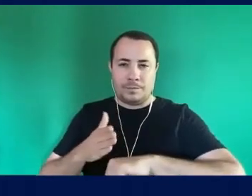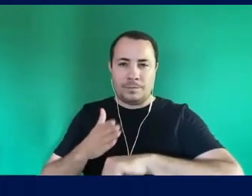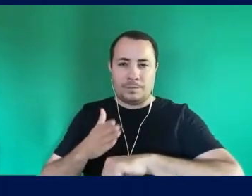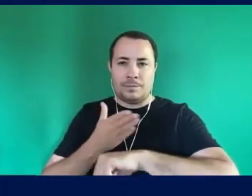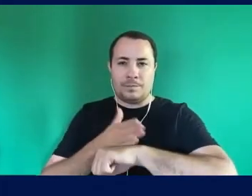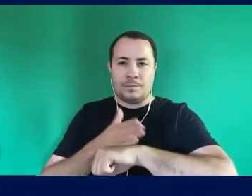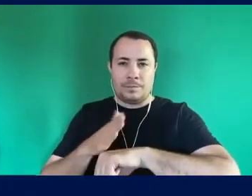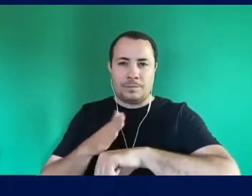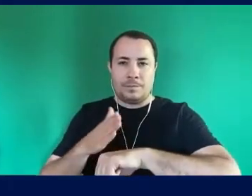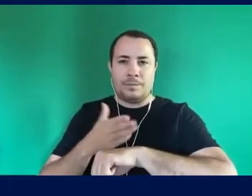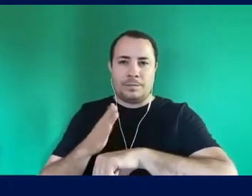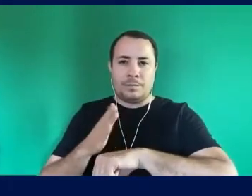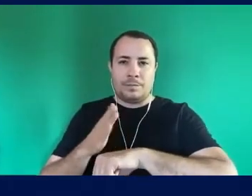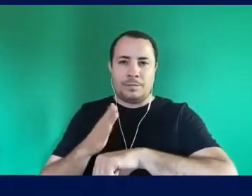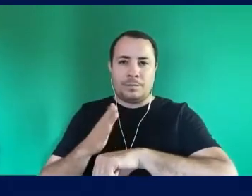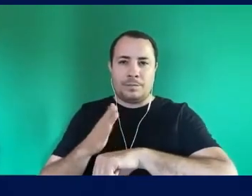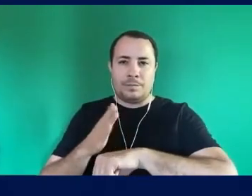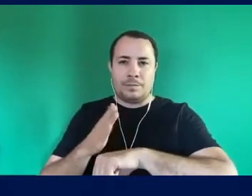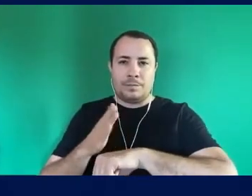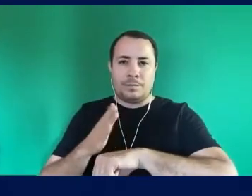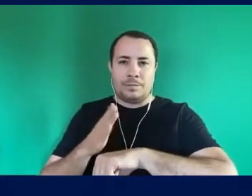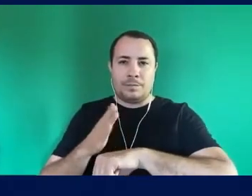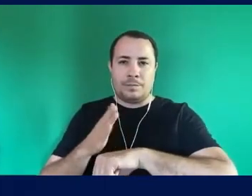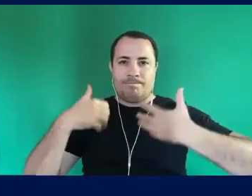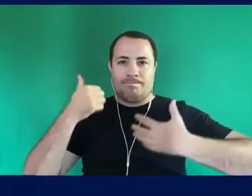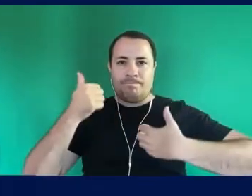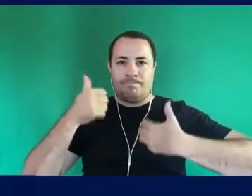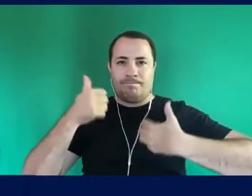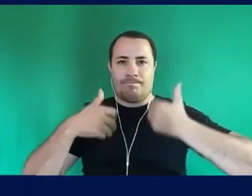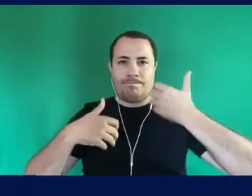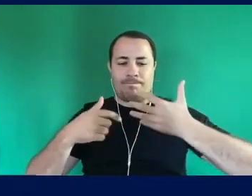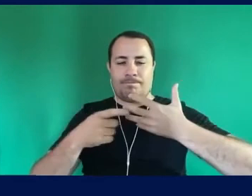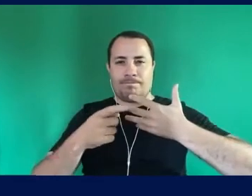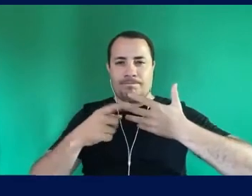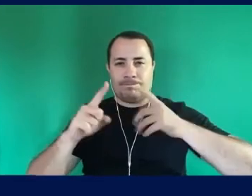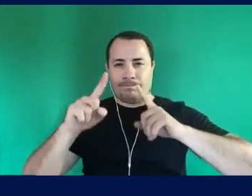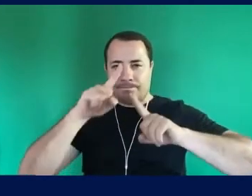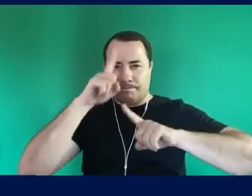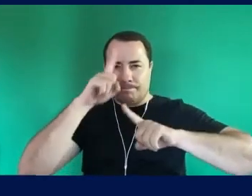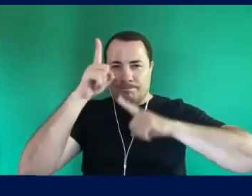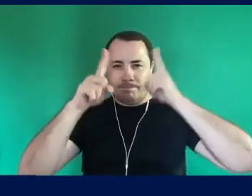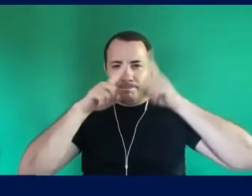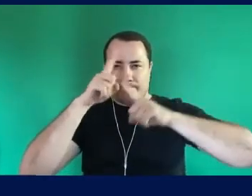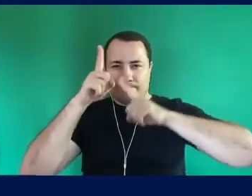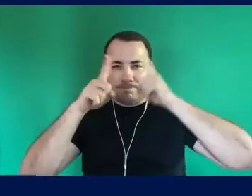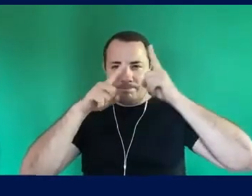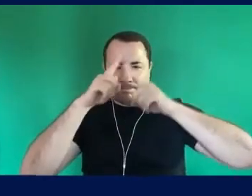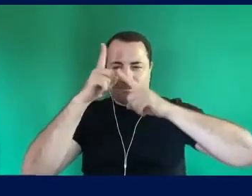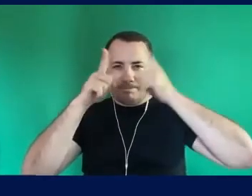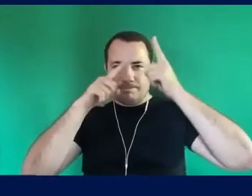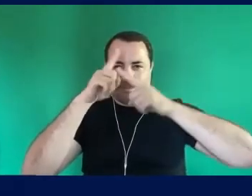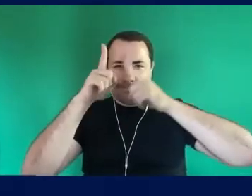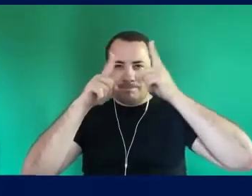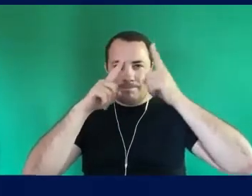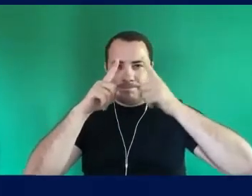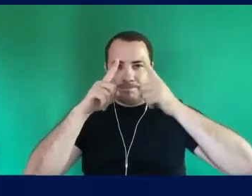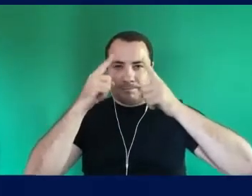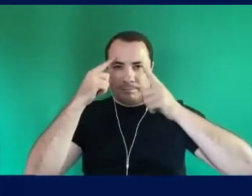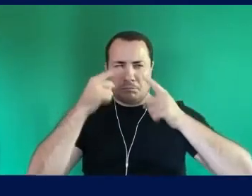interior Da minha fala Dispositivos Parecidos Com esse Que eu nego